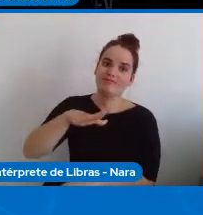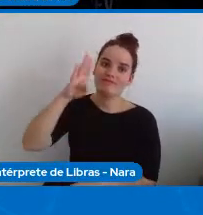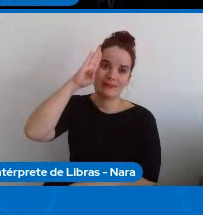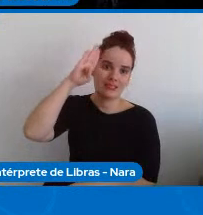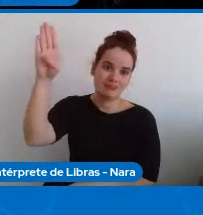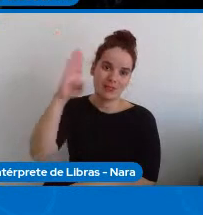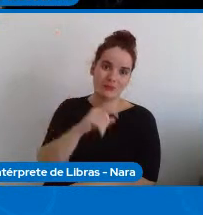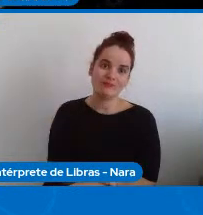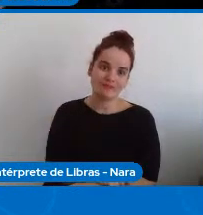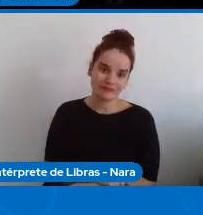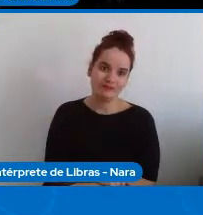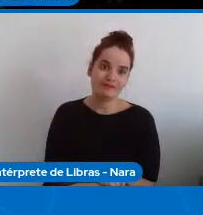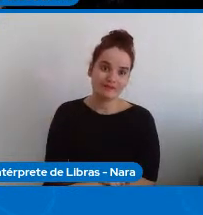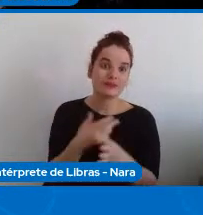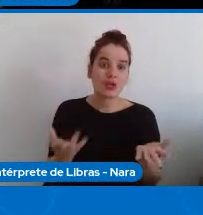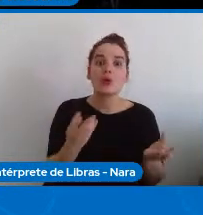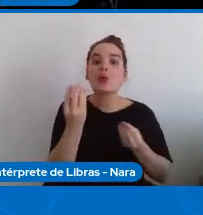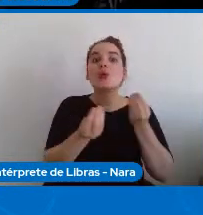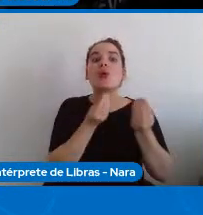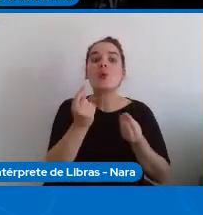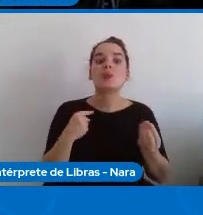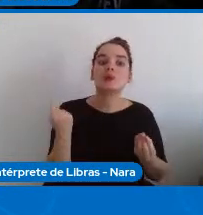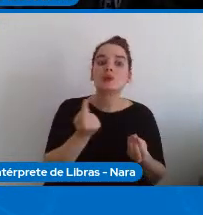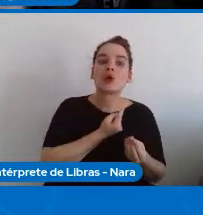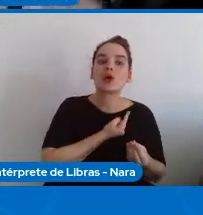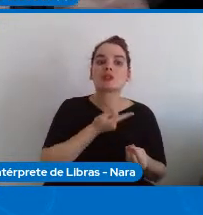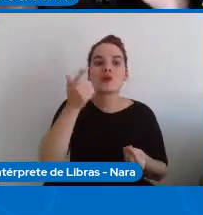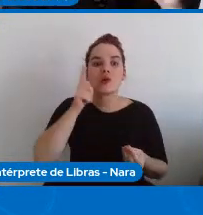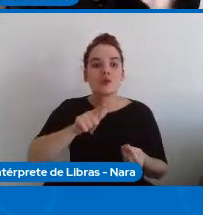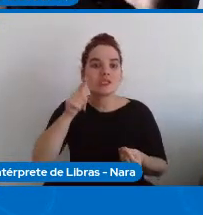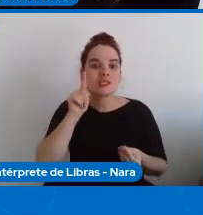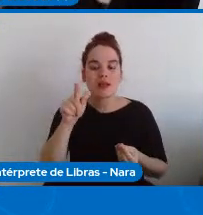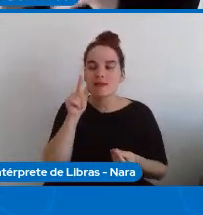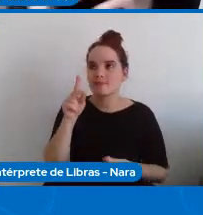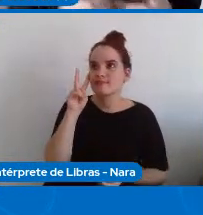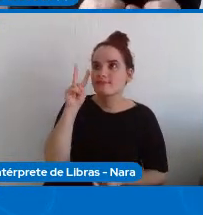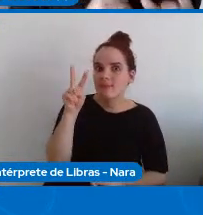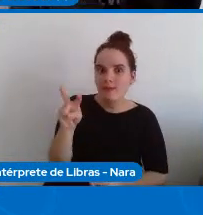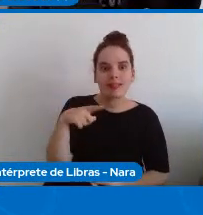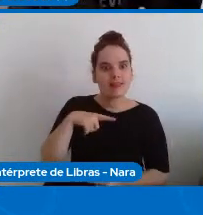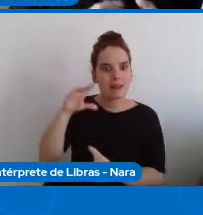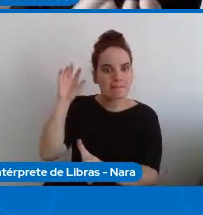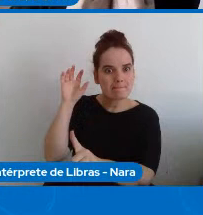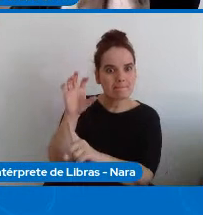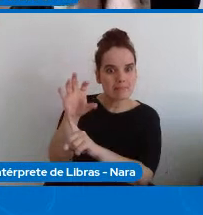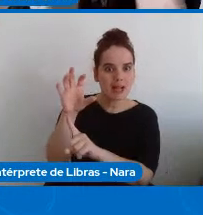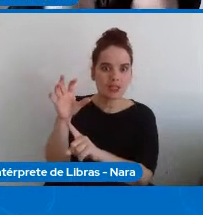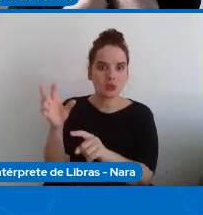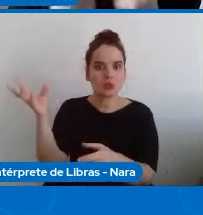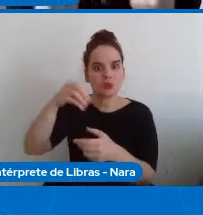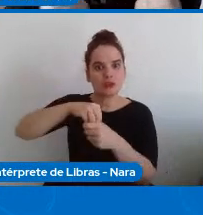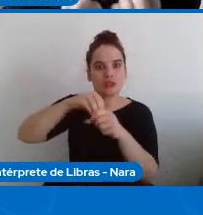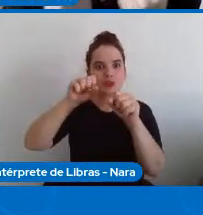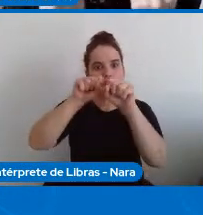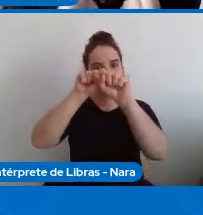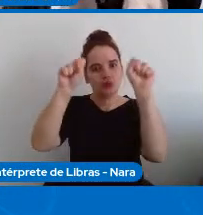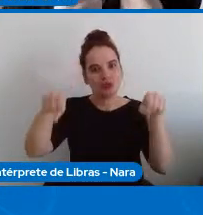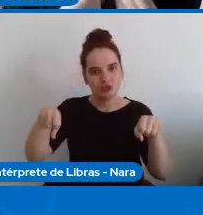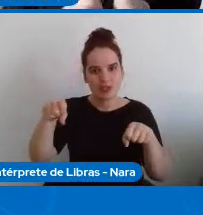então como é que nós podemos fazer levar essa questão do impacto da computação de uma forma